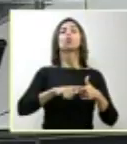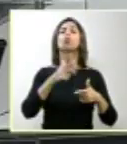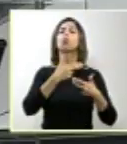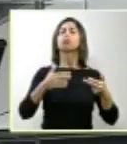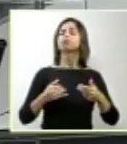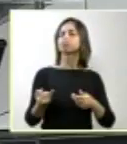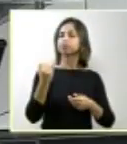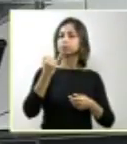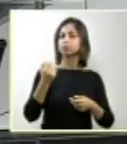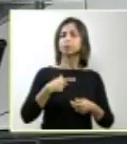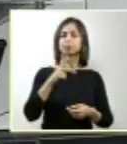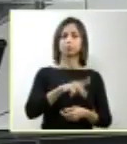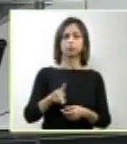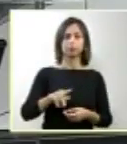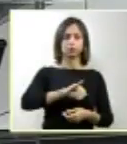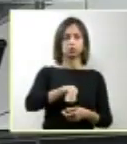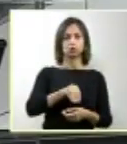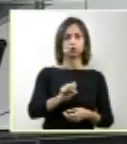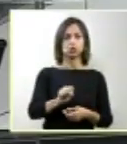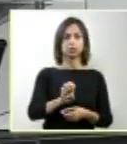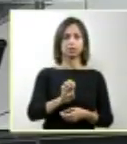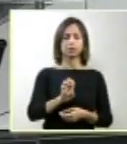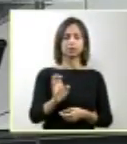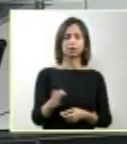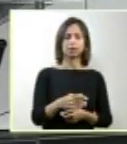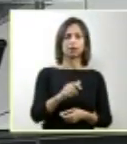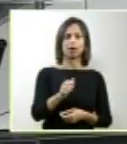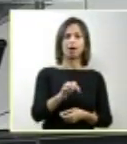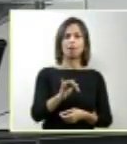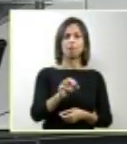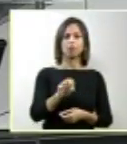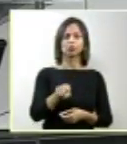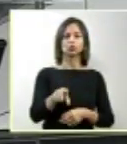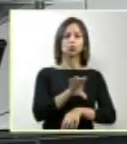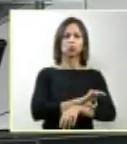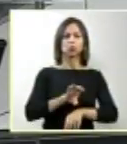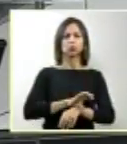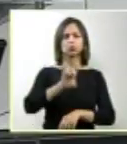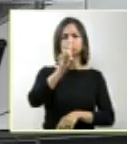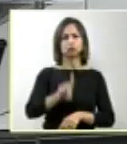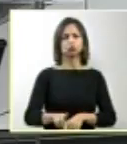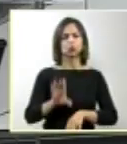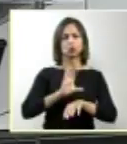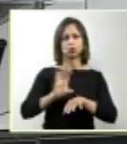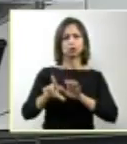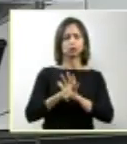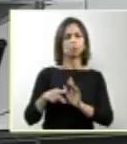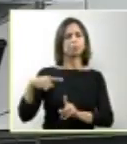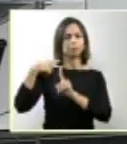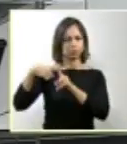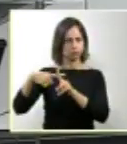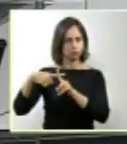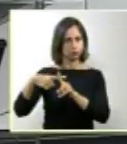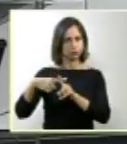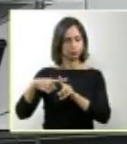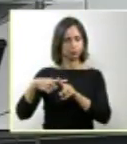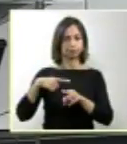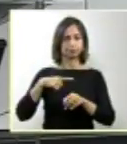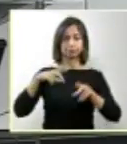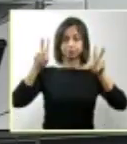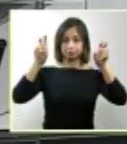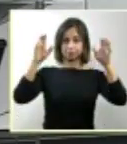José Afonso da Silva no livro Curso de Direito Constitucional Positivo. Abre aspas.